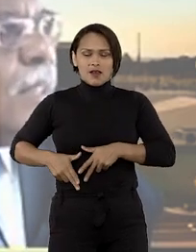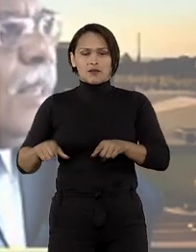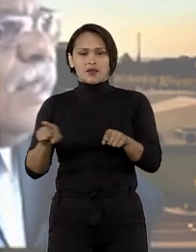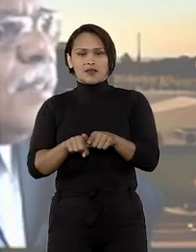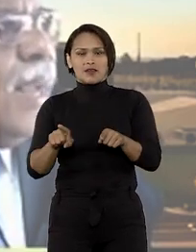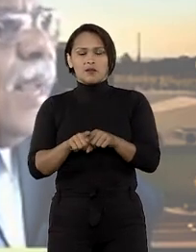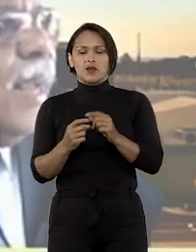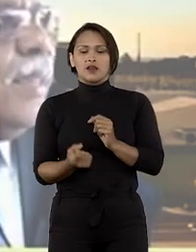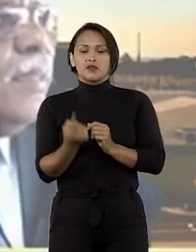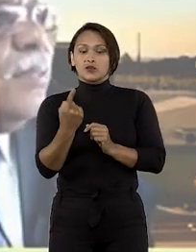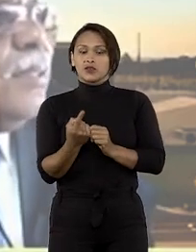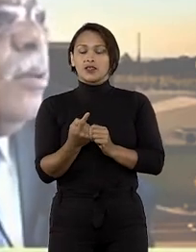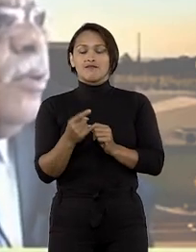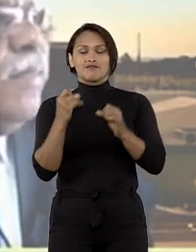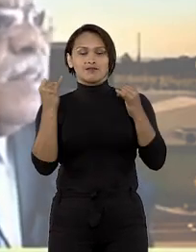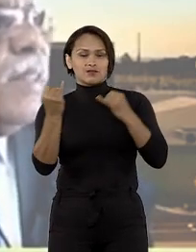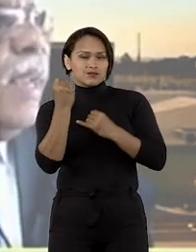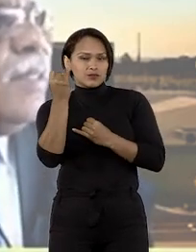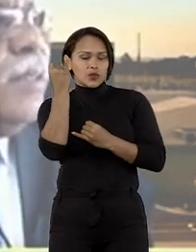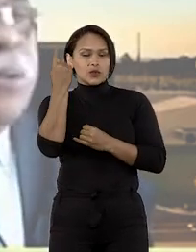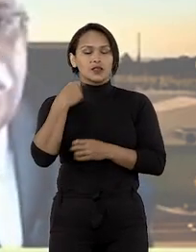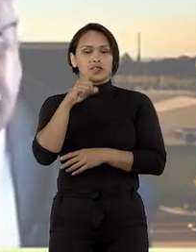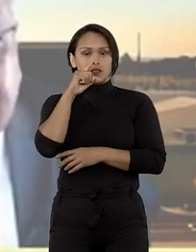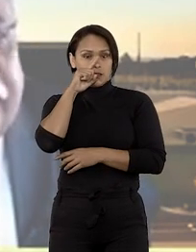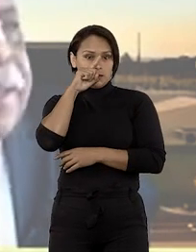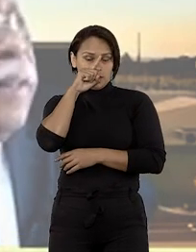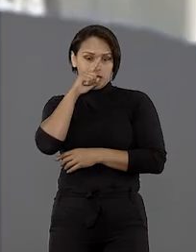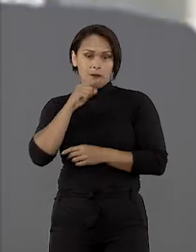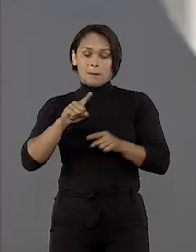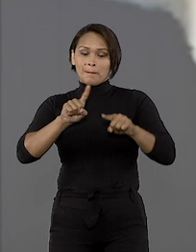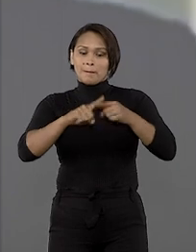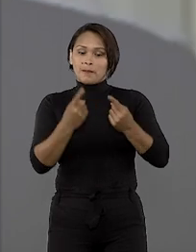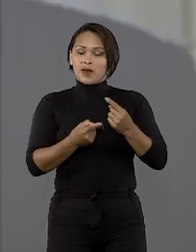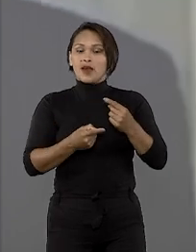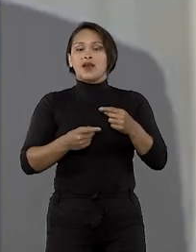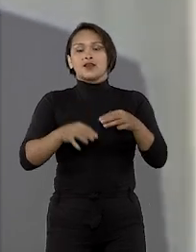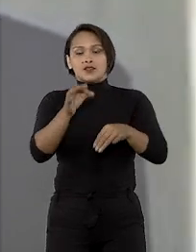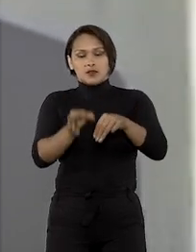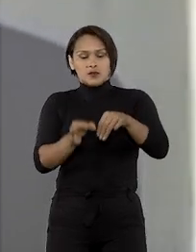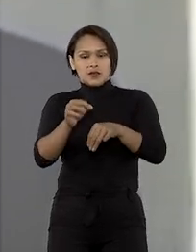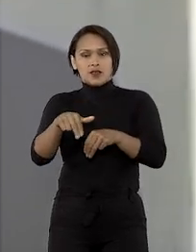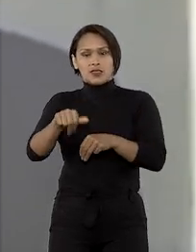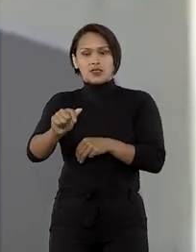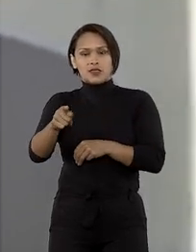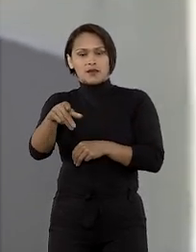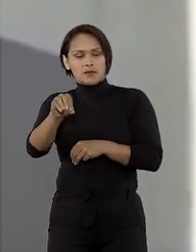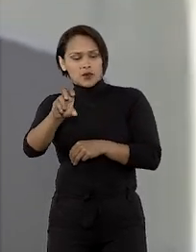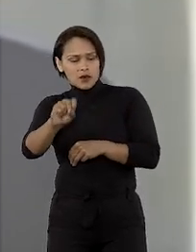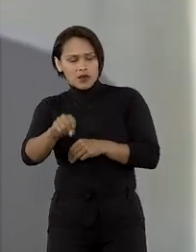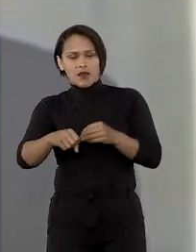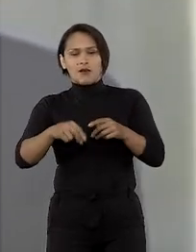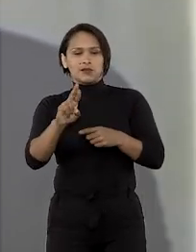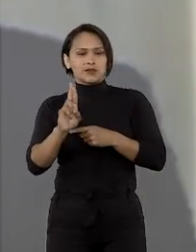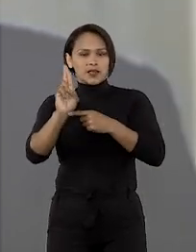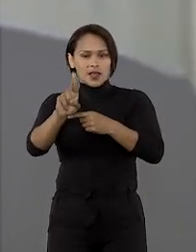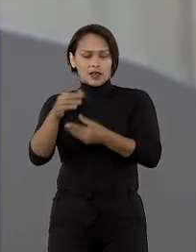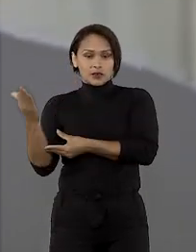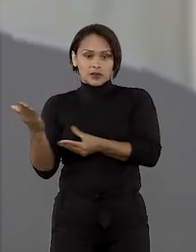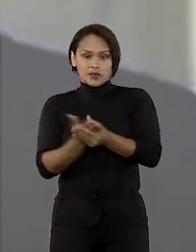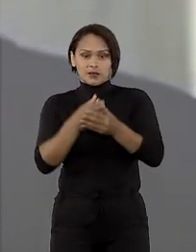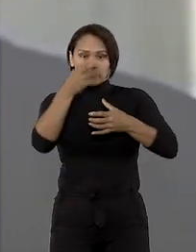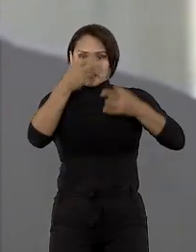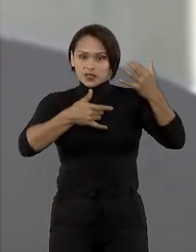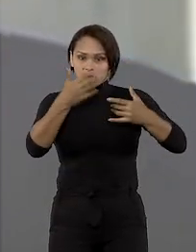fogo, por ser este o fator que caracteriza a periculosidade. Mas o ministro Napoleão Nunes Maia Filho, relator da ação,